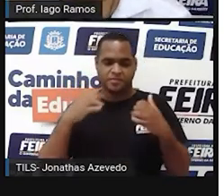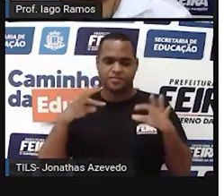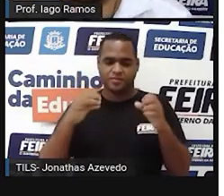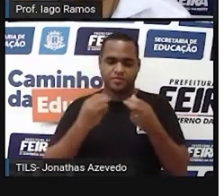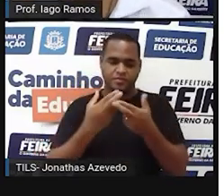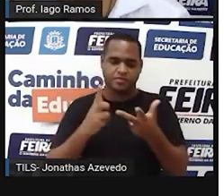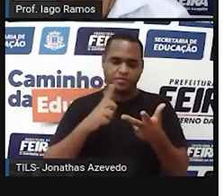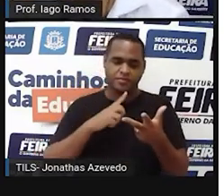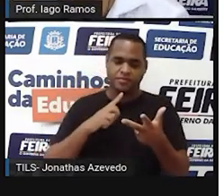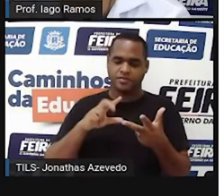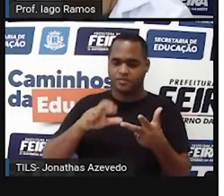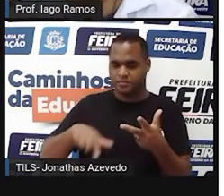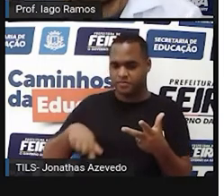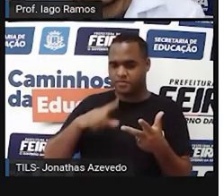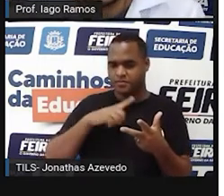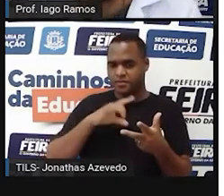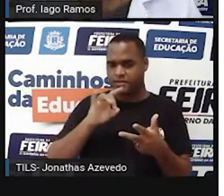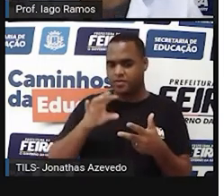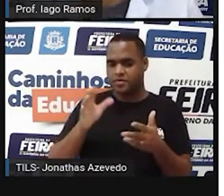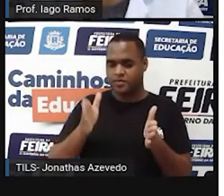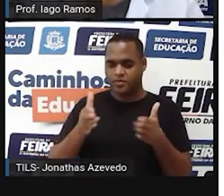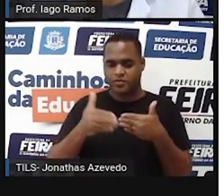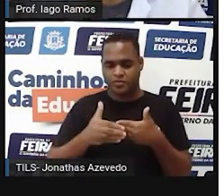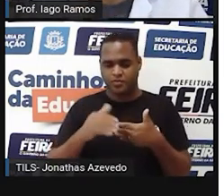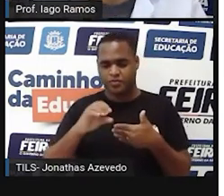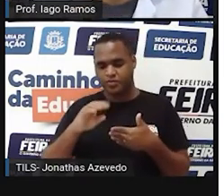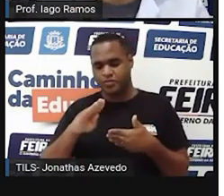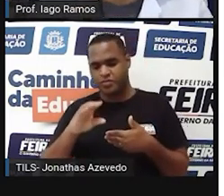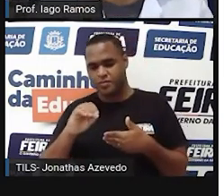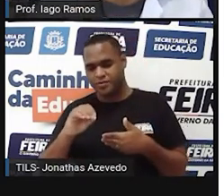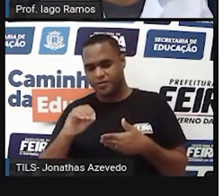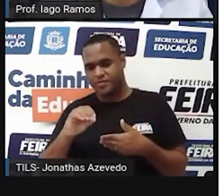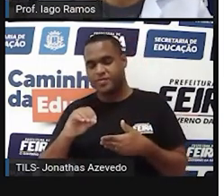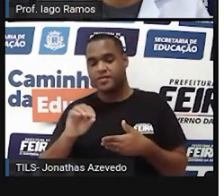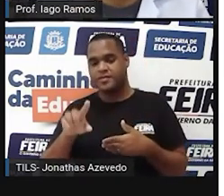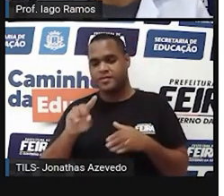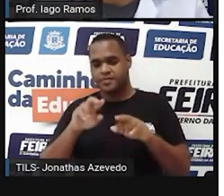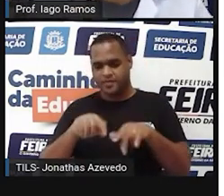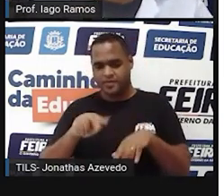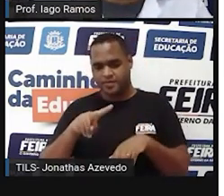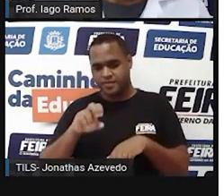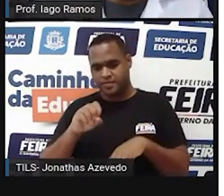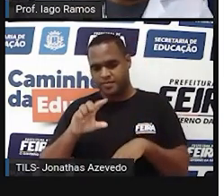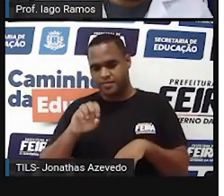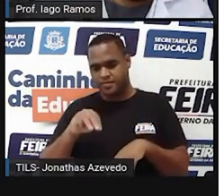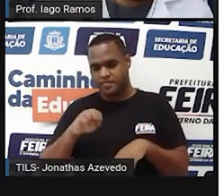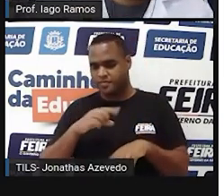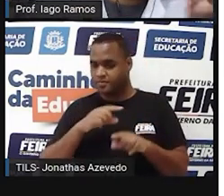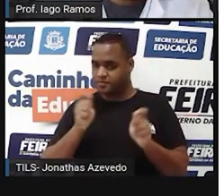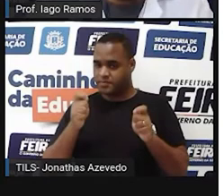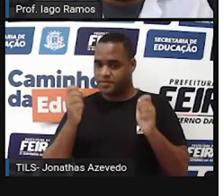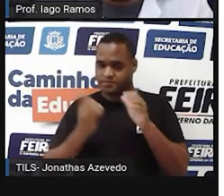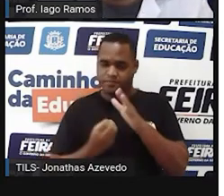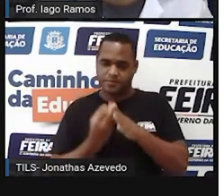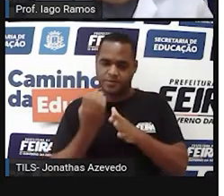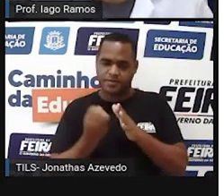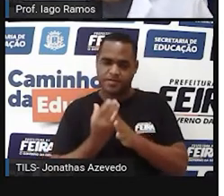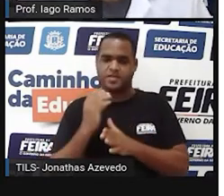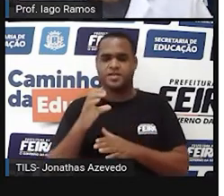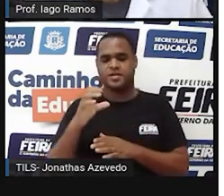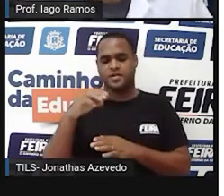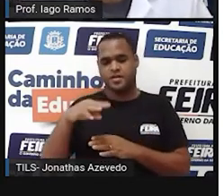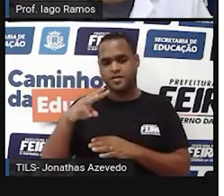outras unidades de medidas cúbicas. Então, sempre que você calcular o volume de alguma coisa, vai aparecer em centímetro